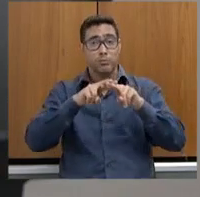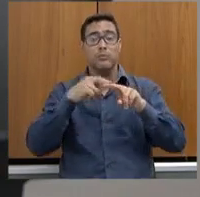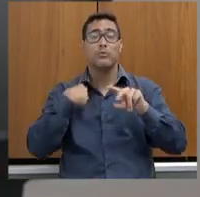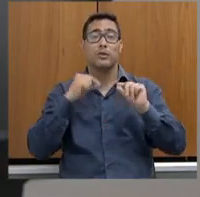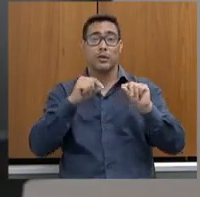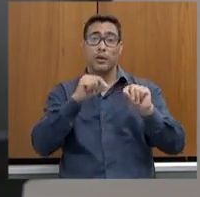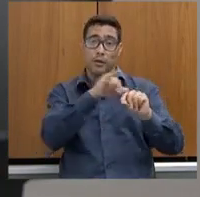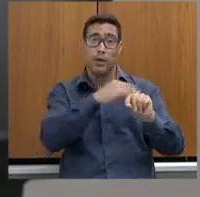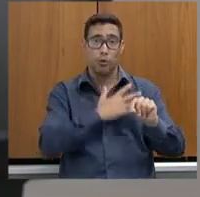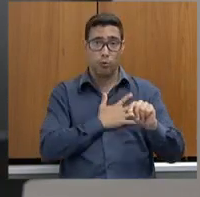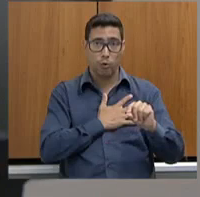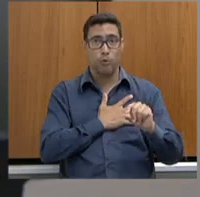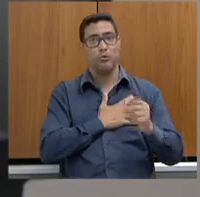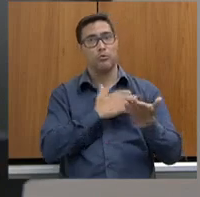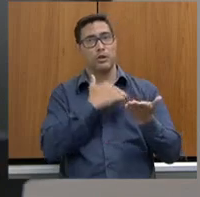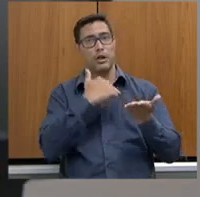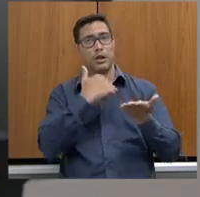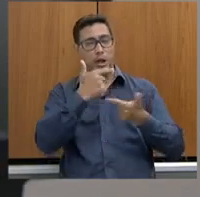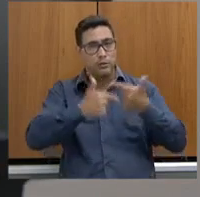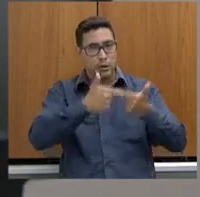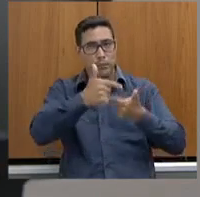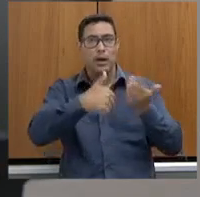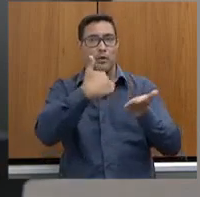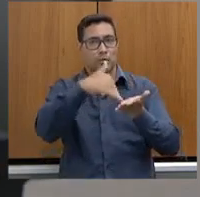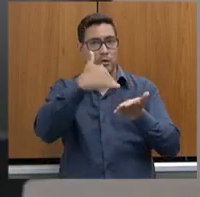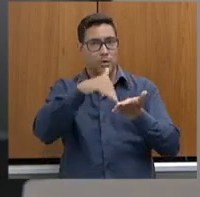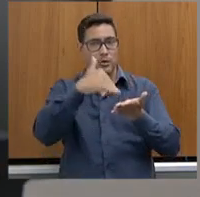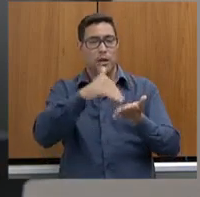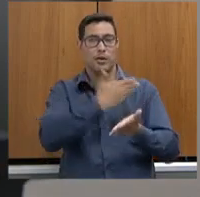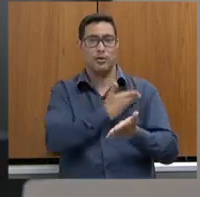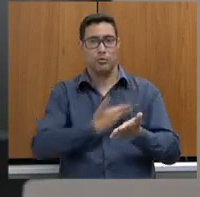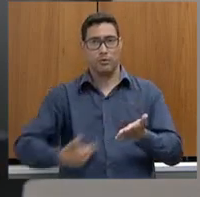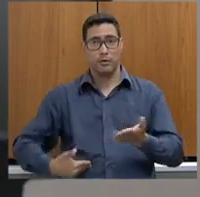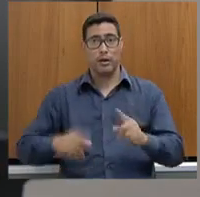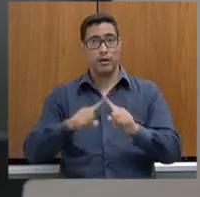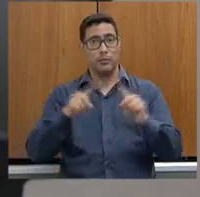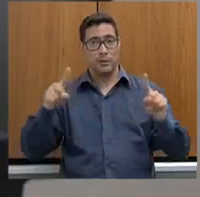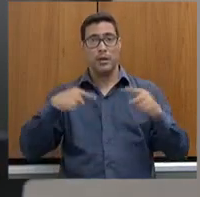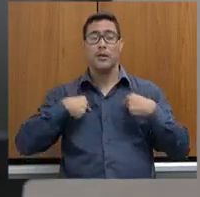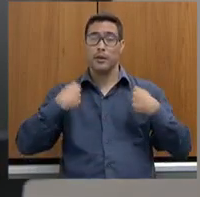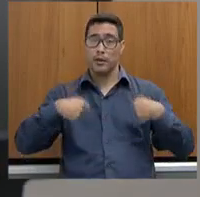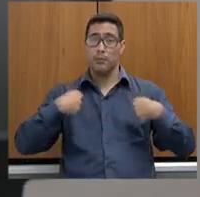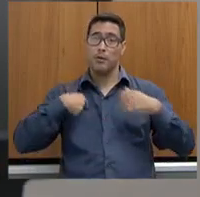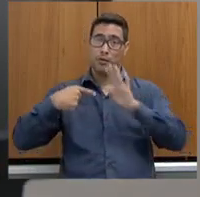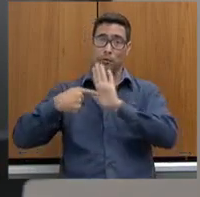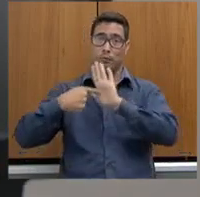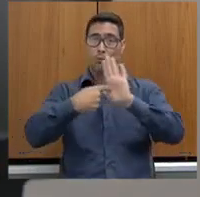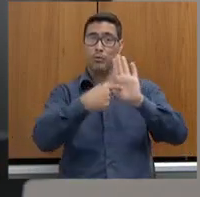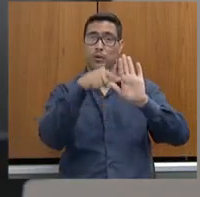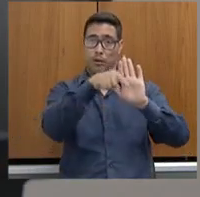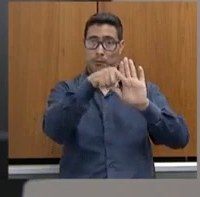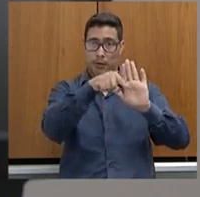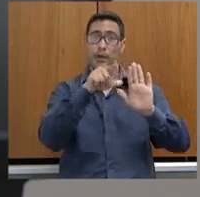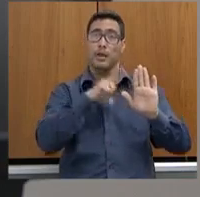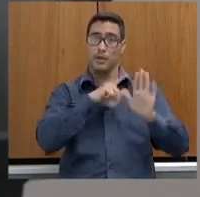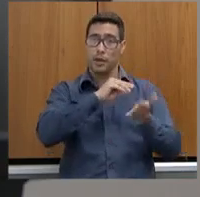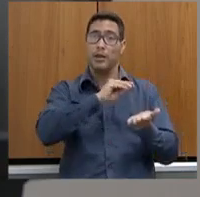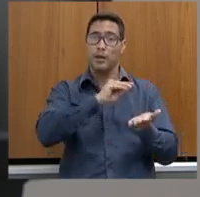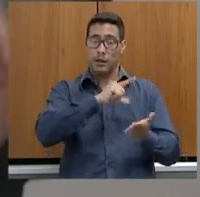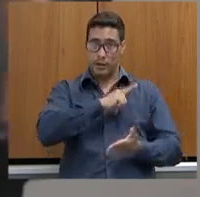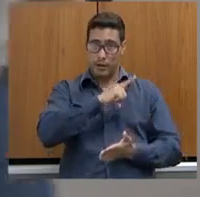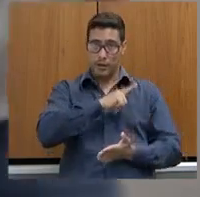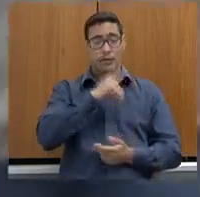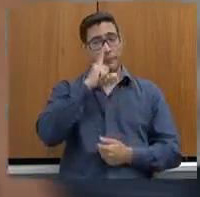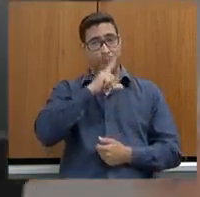se o problema diz respeito à comissão, eu tenho dever também de mostrar que está falhando. porque,